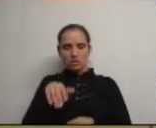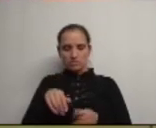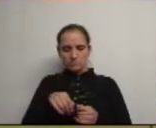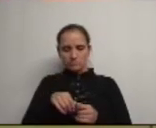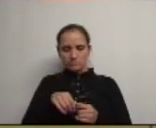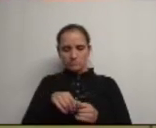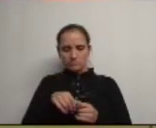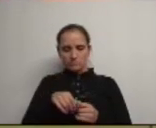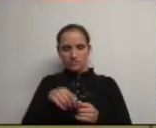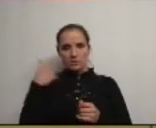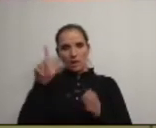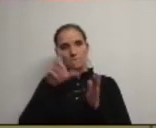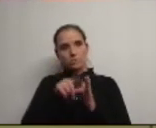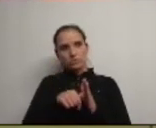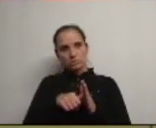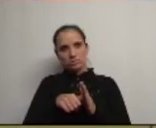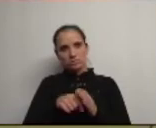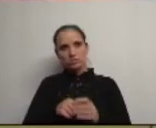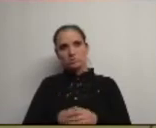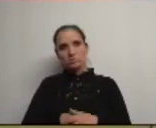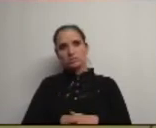nós temos um projeto que